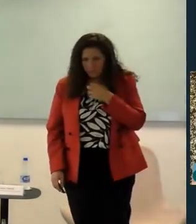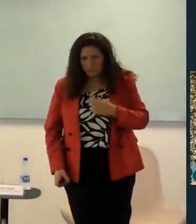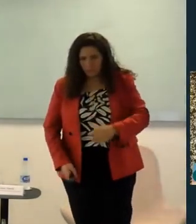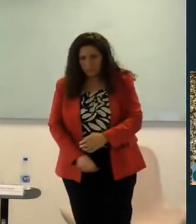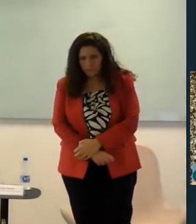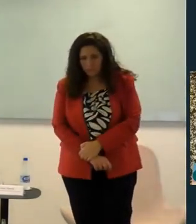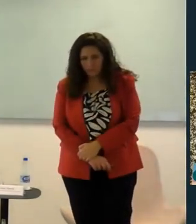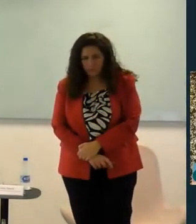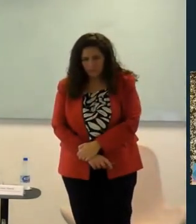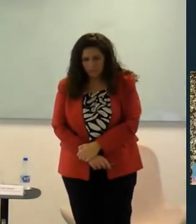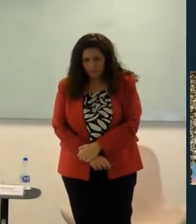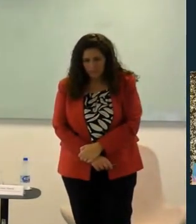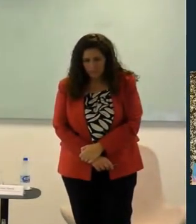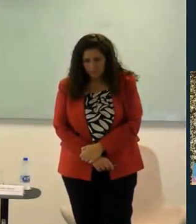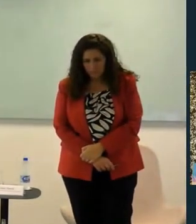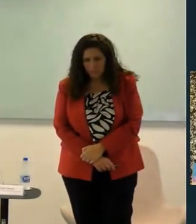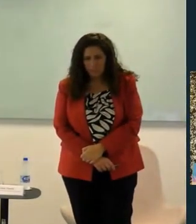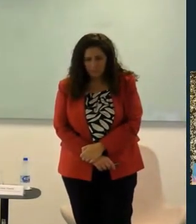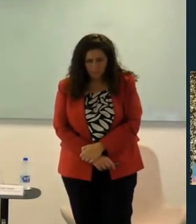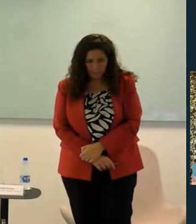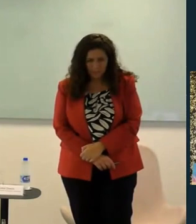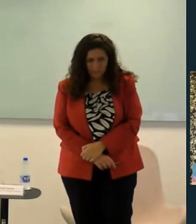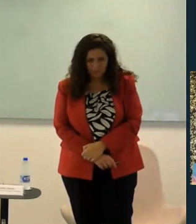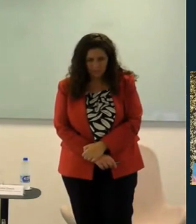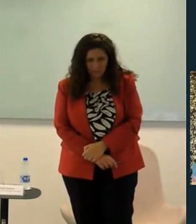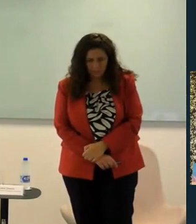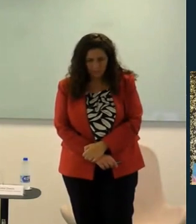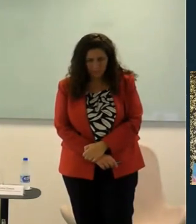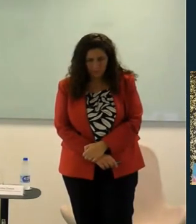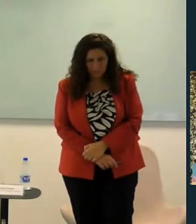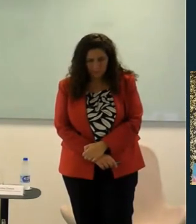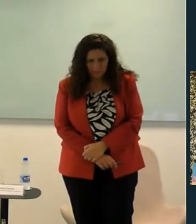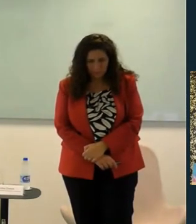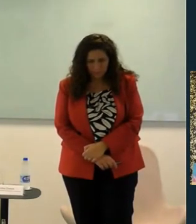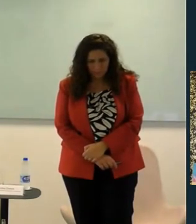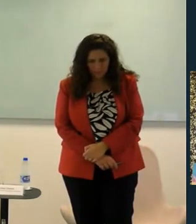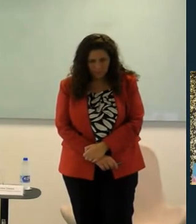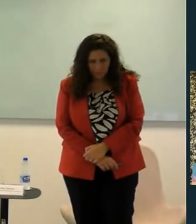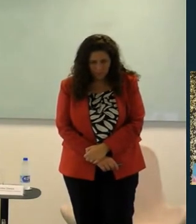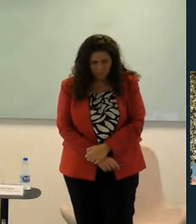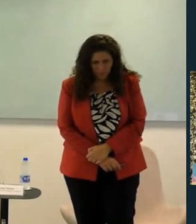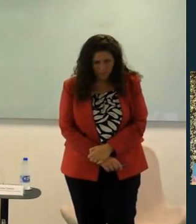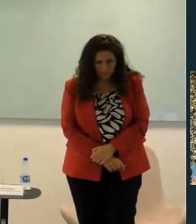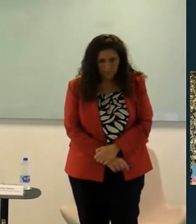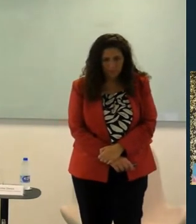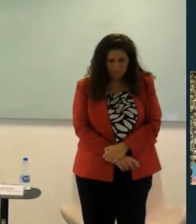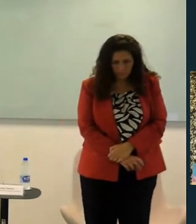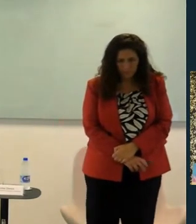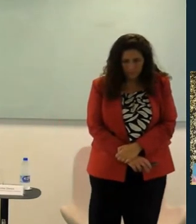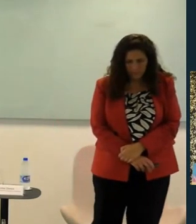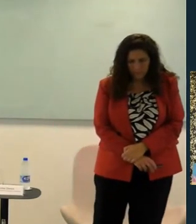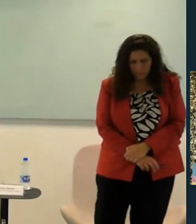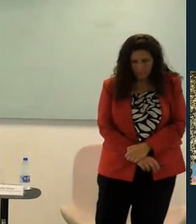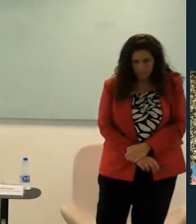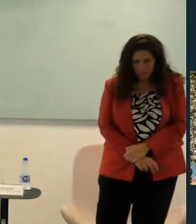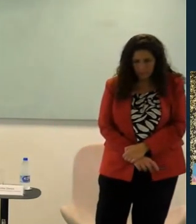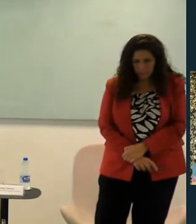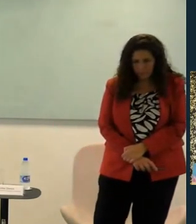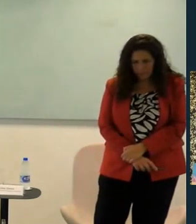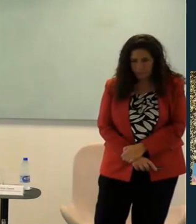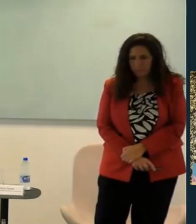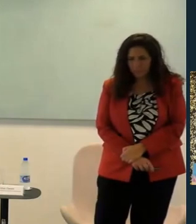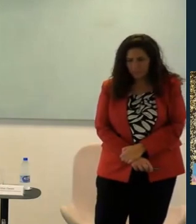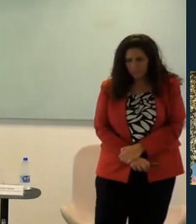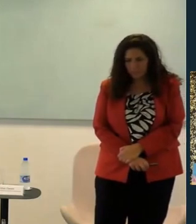analytics na Amsterdã Business School e pesquisadora no Amsterdã People Analytics Center, na Universidade de